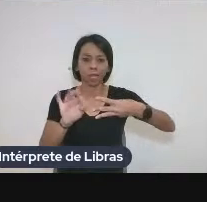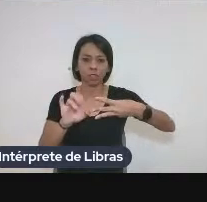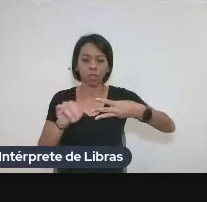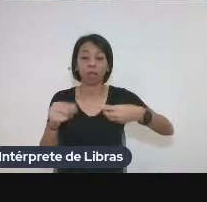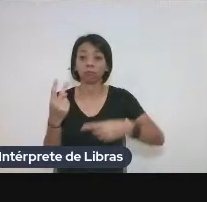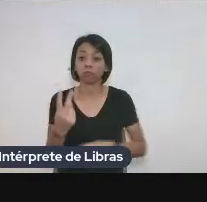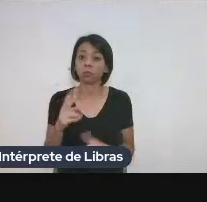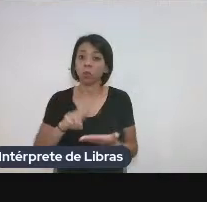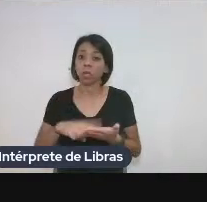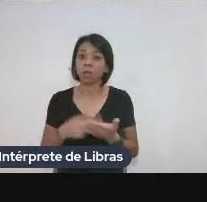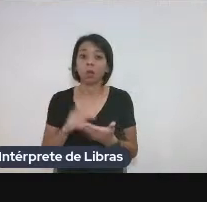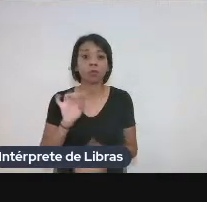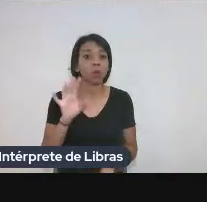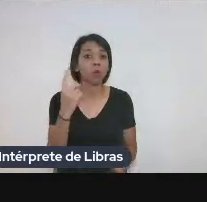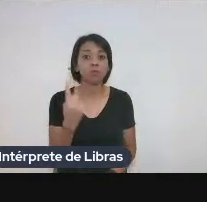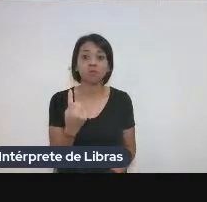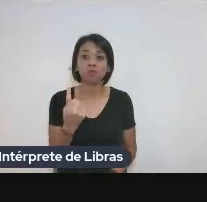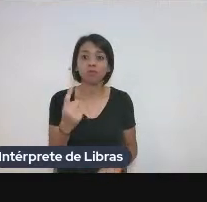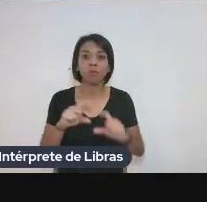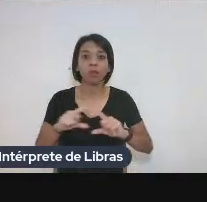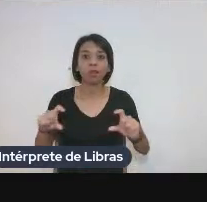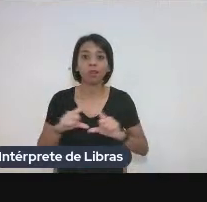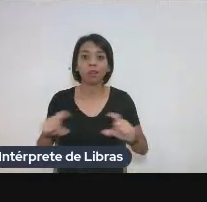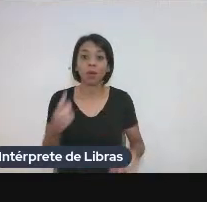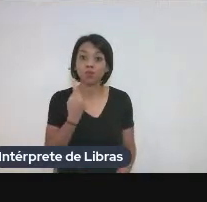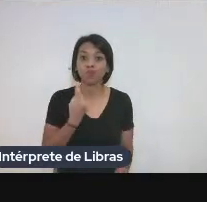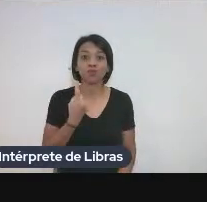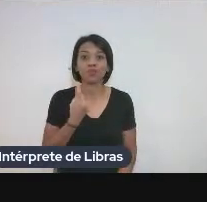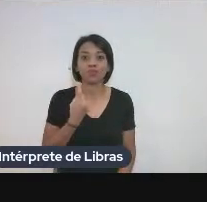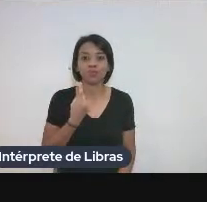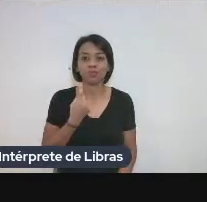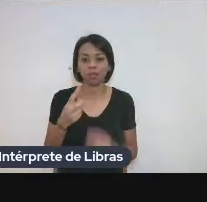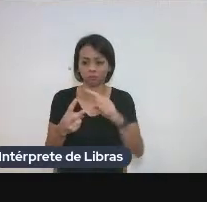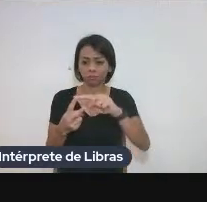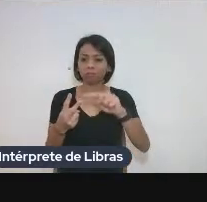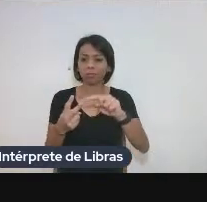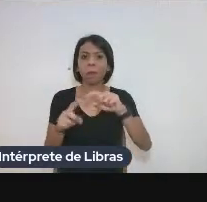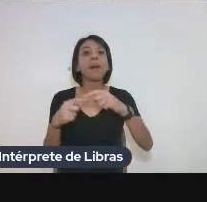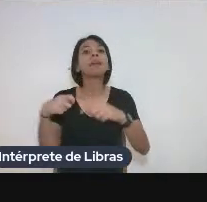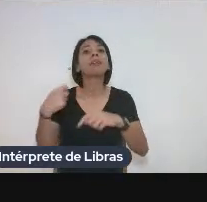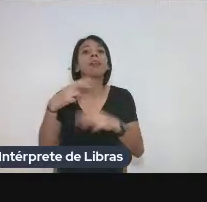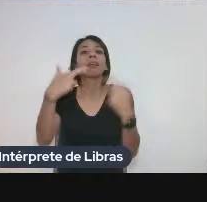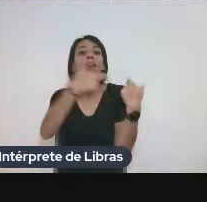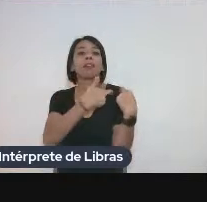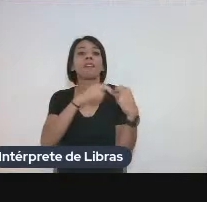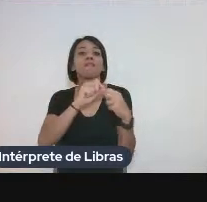tradutores apenas um é que faz as notas as notas de tradução